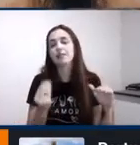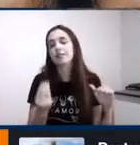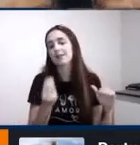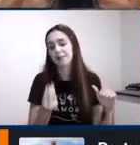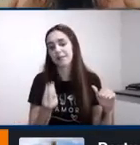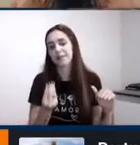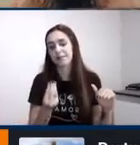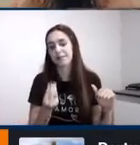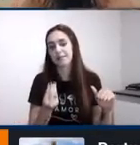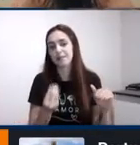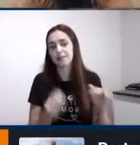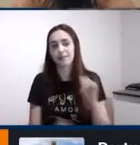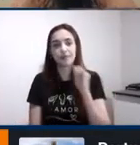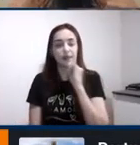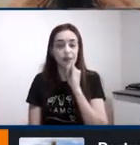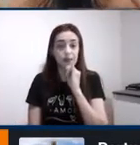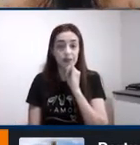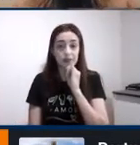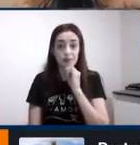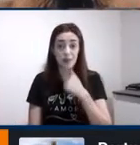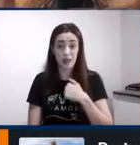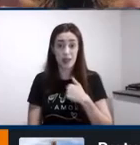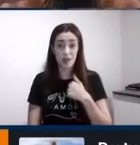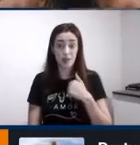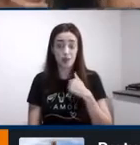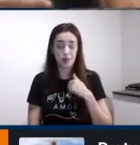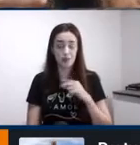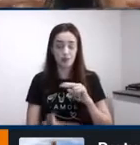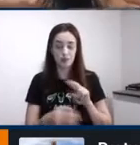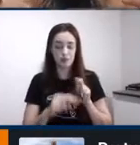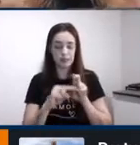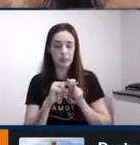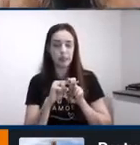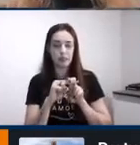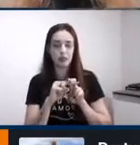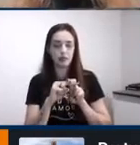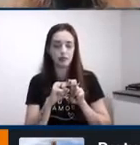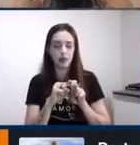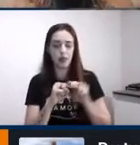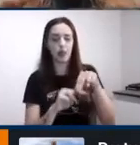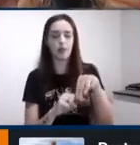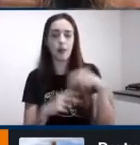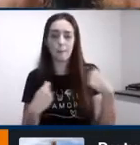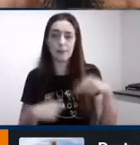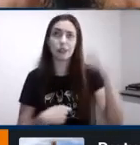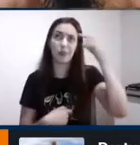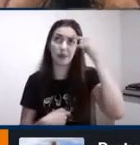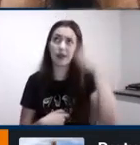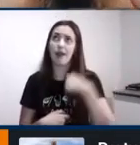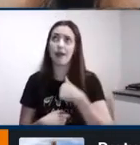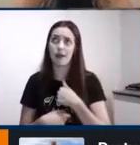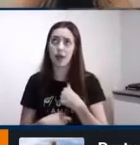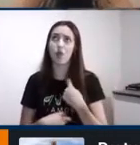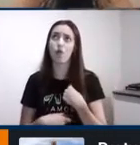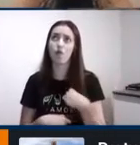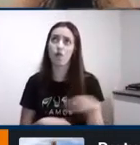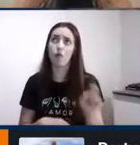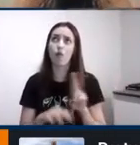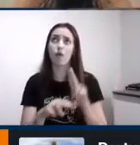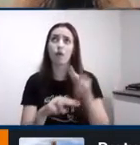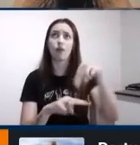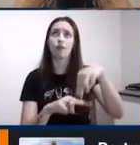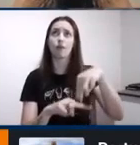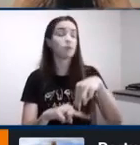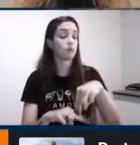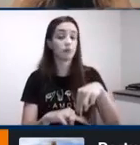levantar da cadeira não necessariamente é me mexer mas é ativar determinadas áreas do cérebro ativar determinadas redes